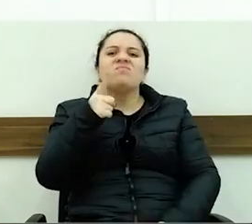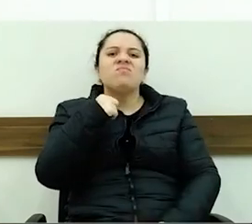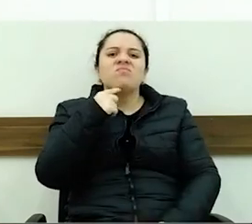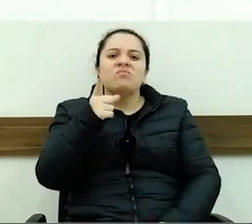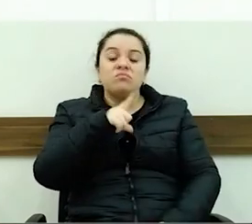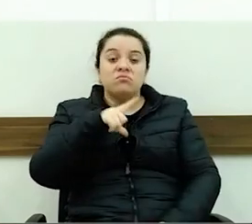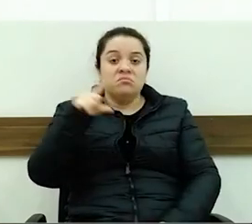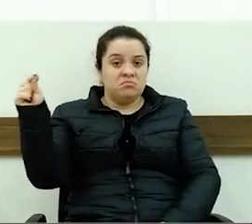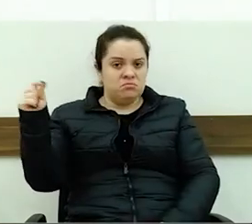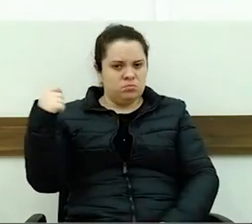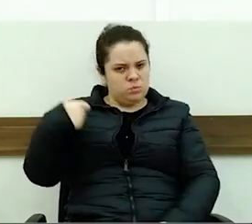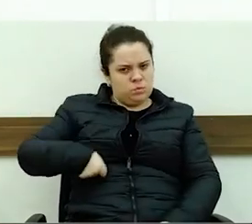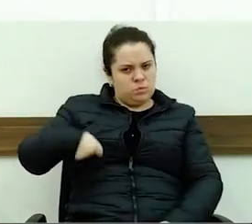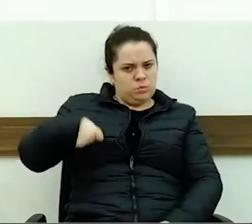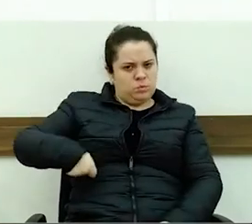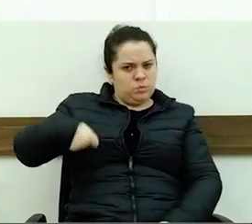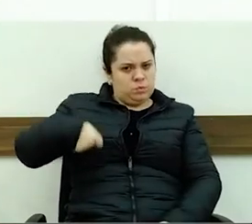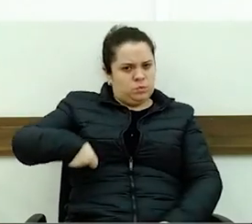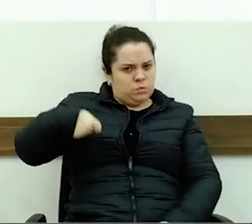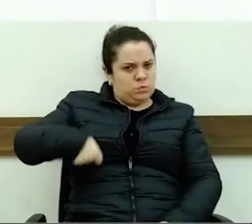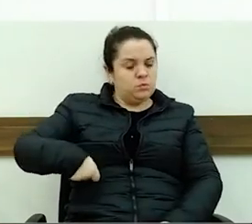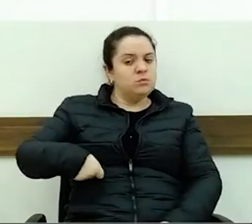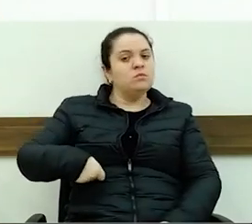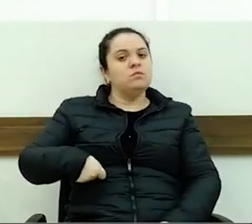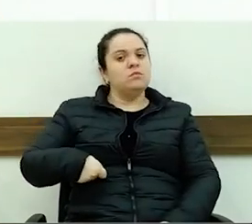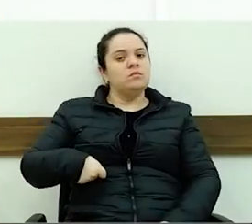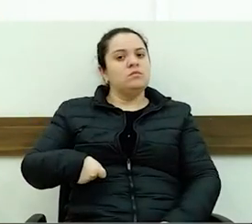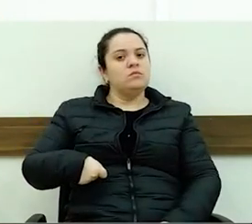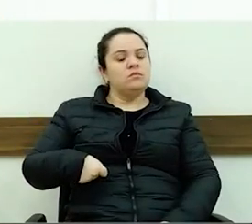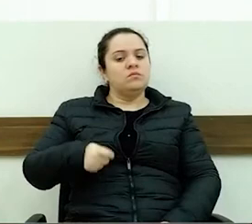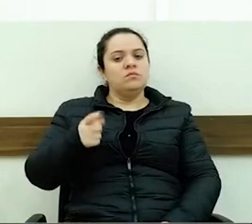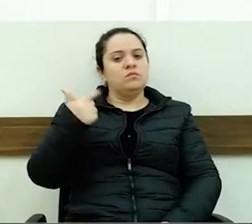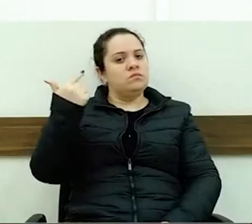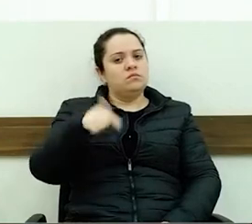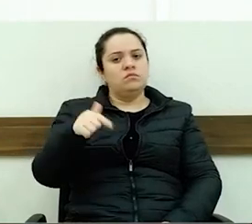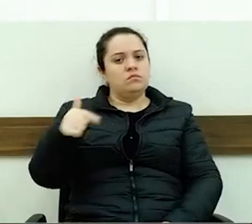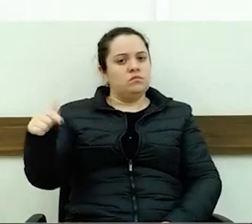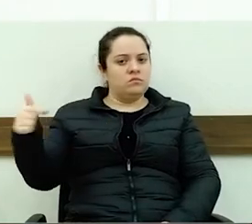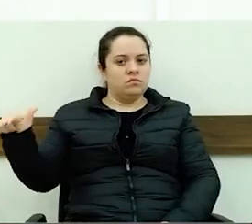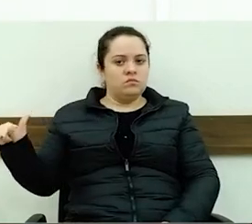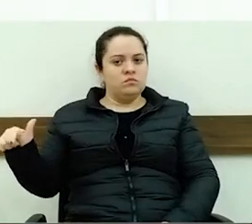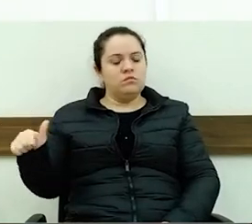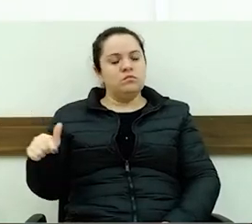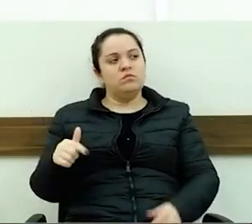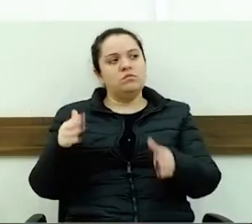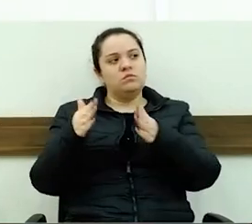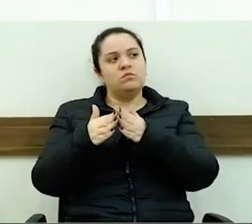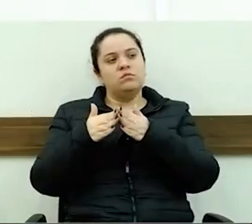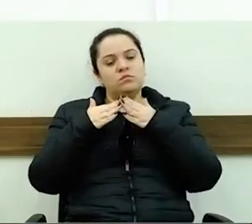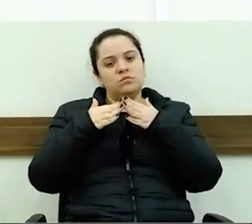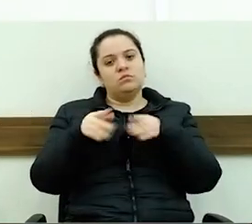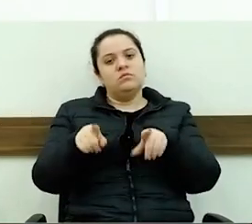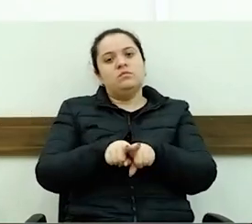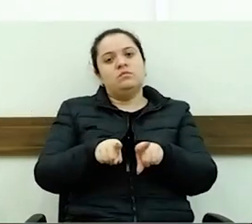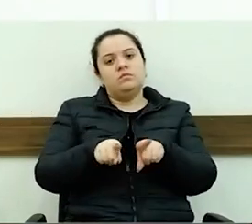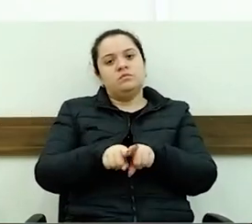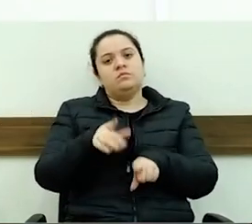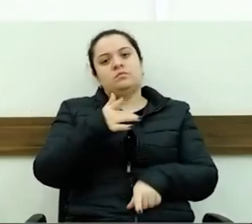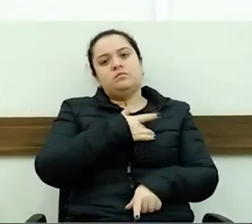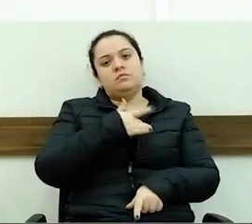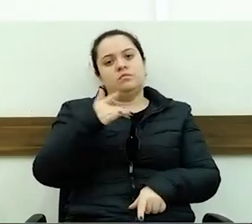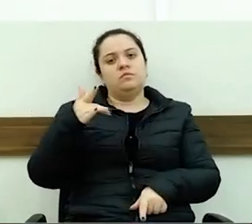mas obrigados a cumprir o nosso mandato não somos. Então fica aqui o meu apelo, e também em relação à saúde pública.